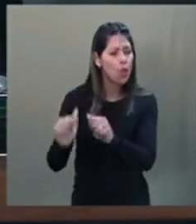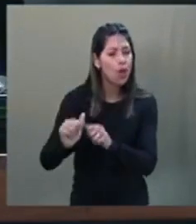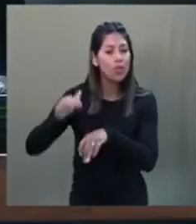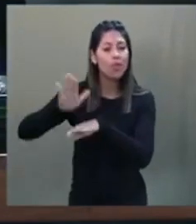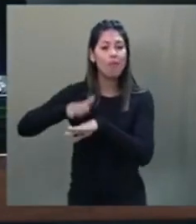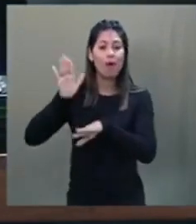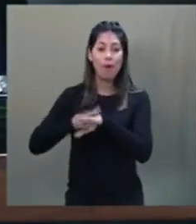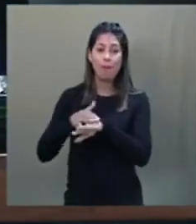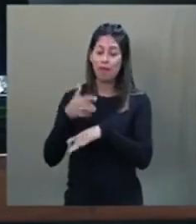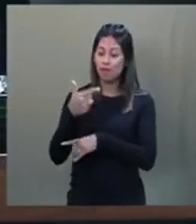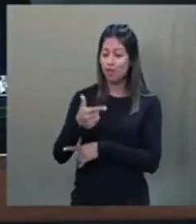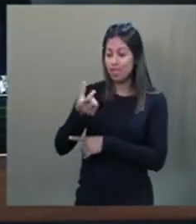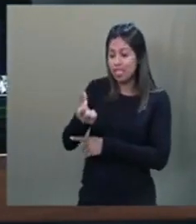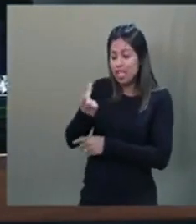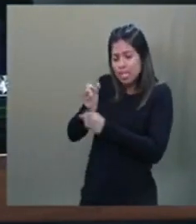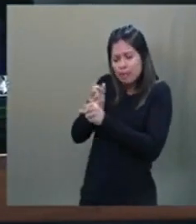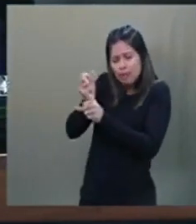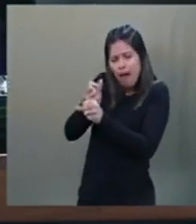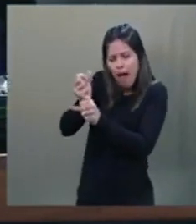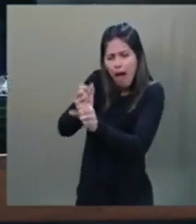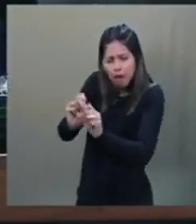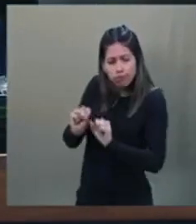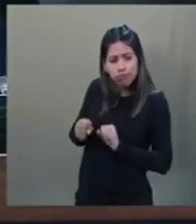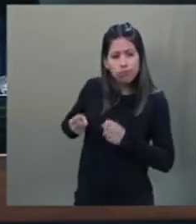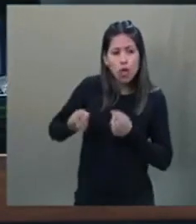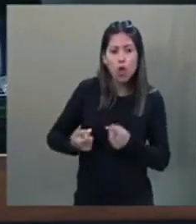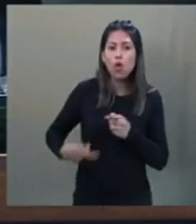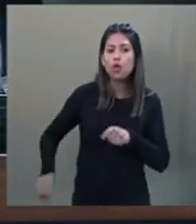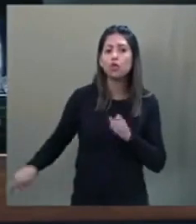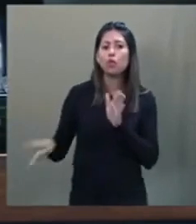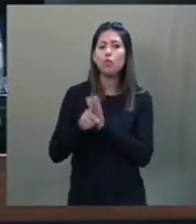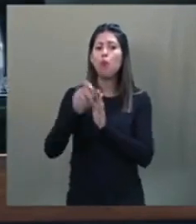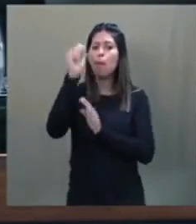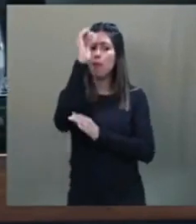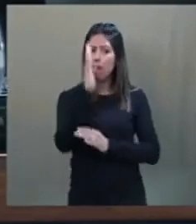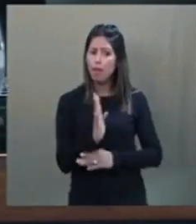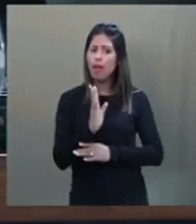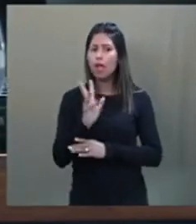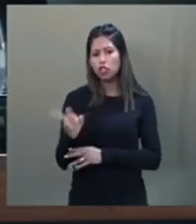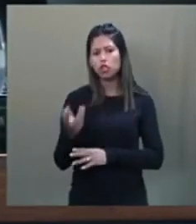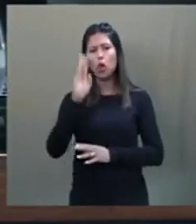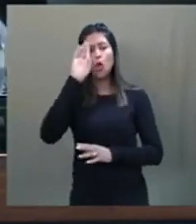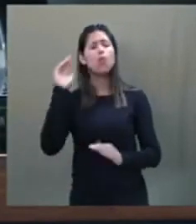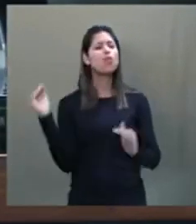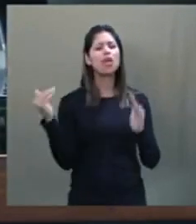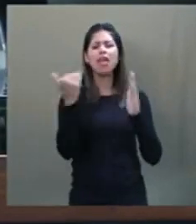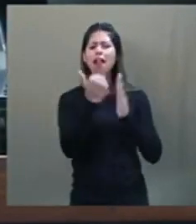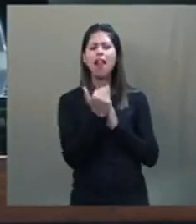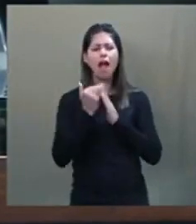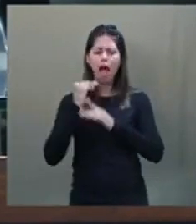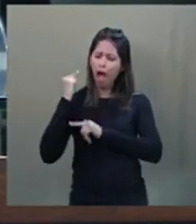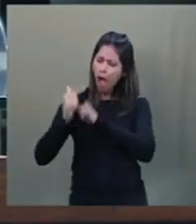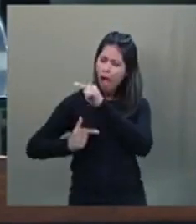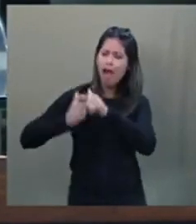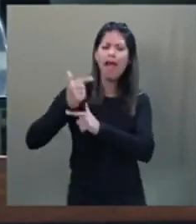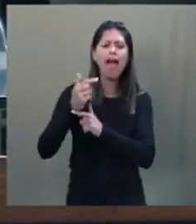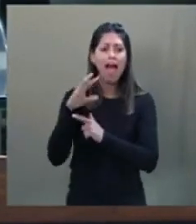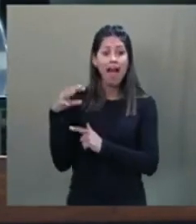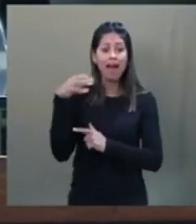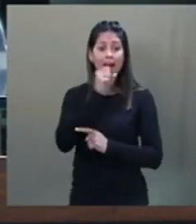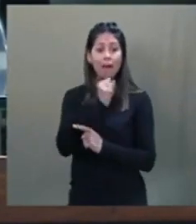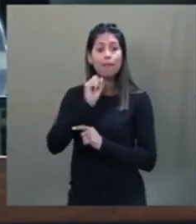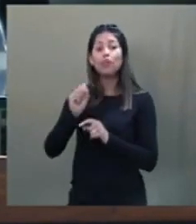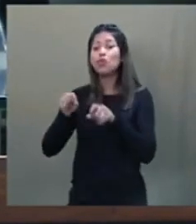26 anos de uso no Brasil, transparência, confiabilidade e velocidade na